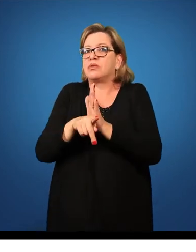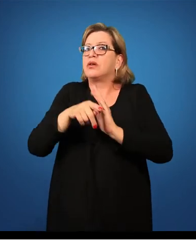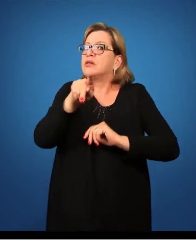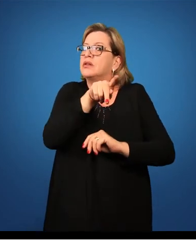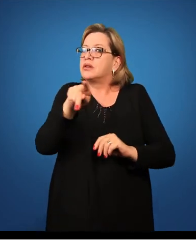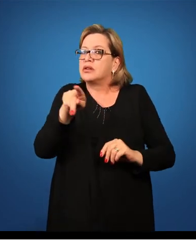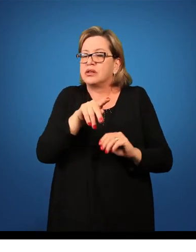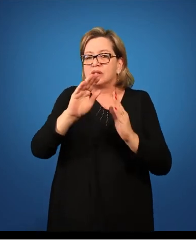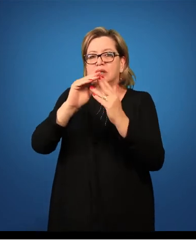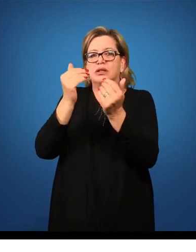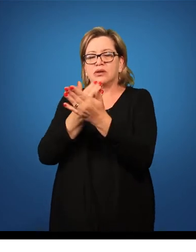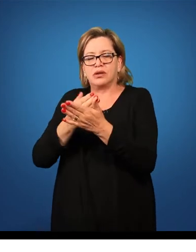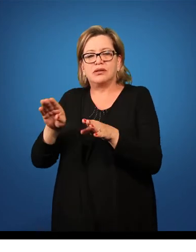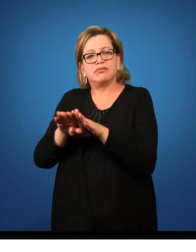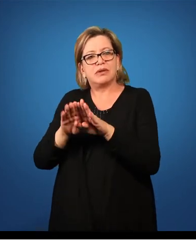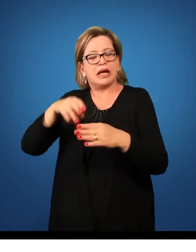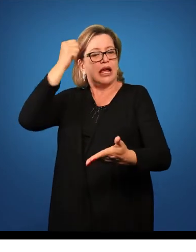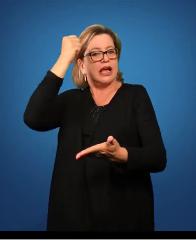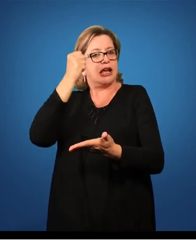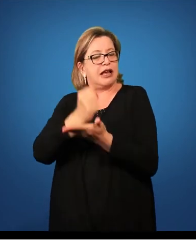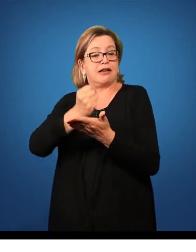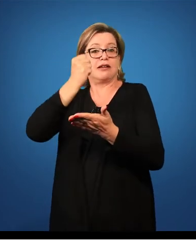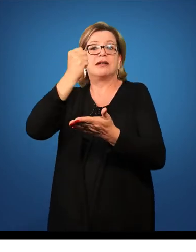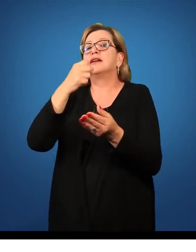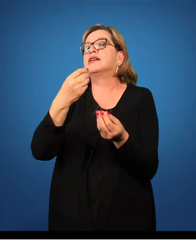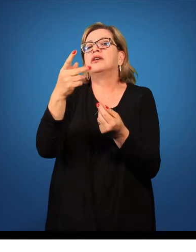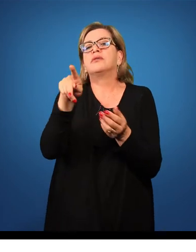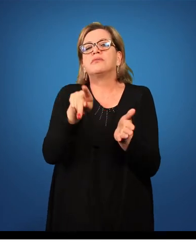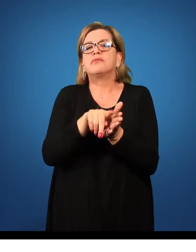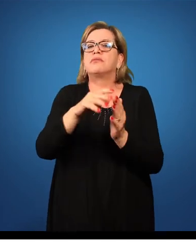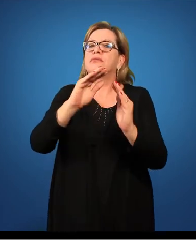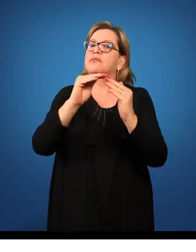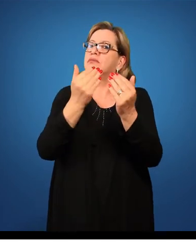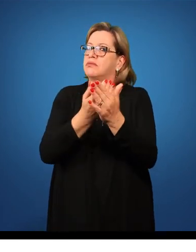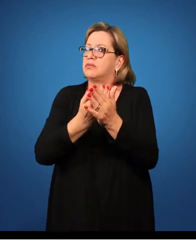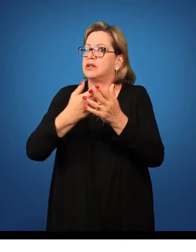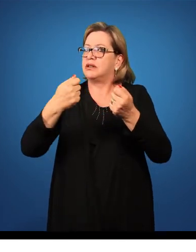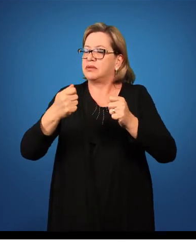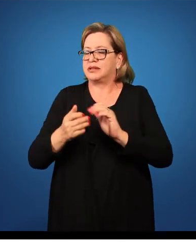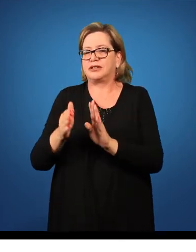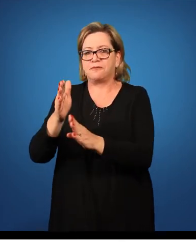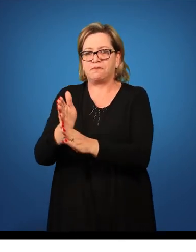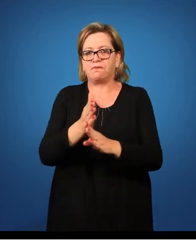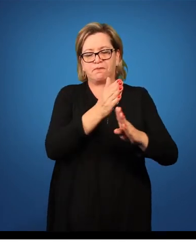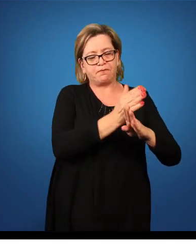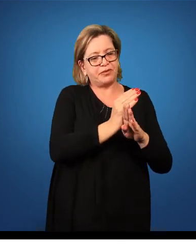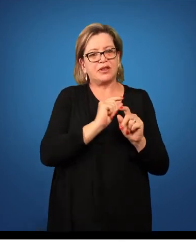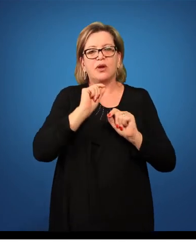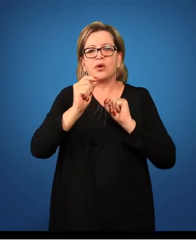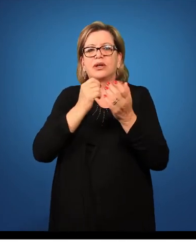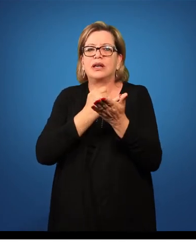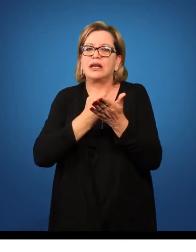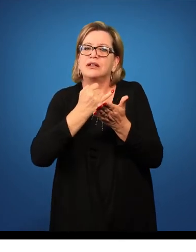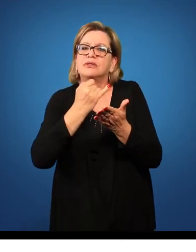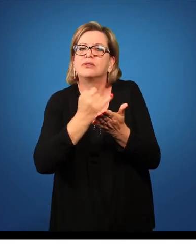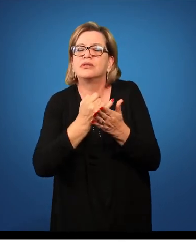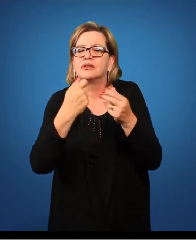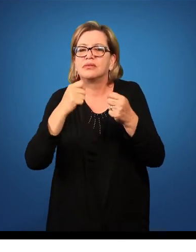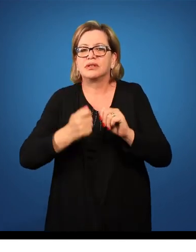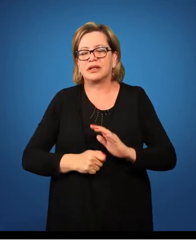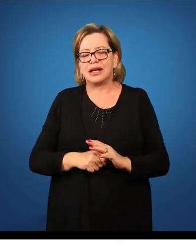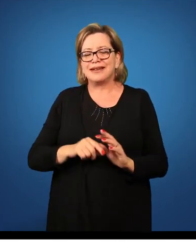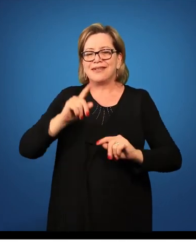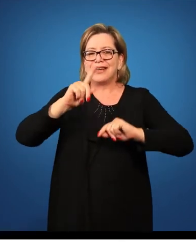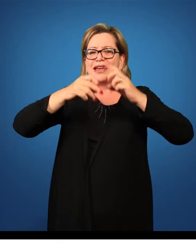o carimbo do colégio. O que nós devemos colocar na introdução? A introdução é o elemento explicativo do